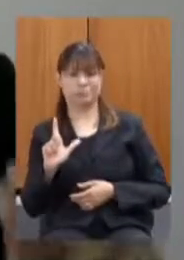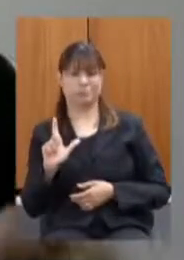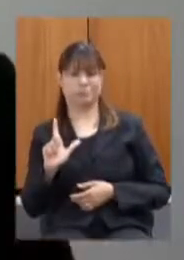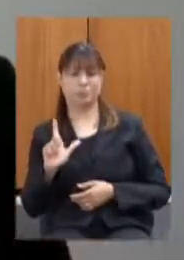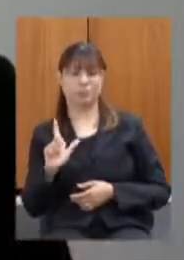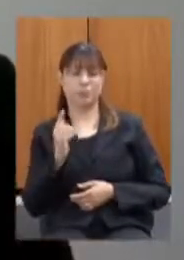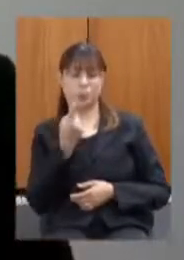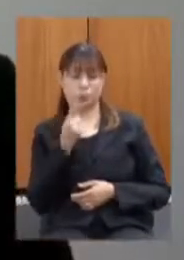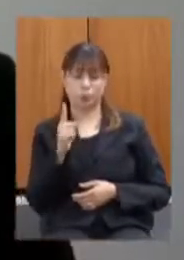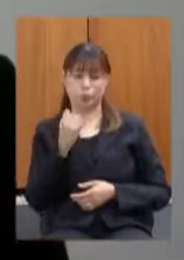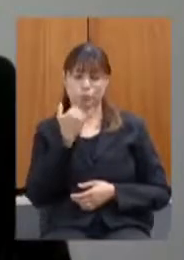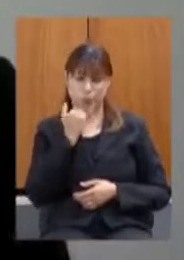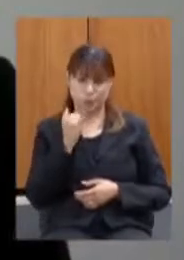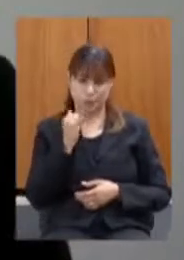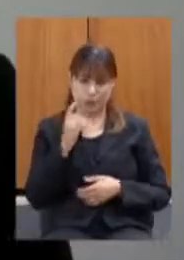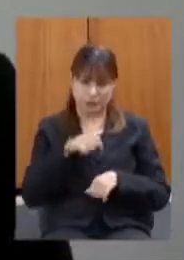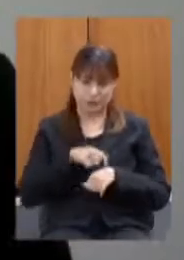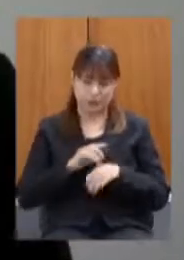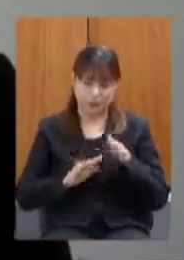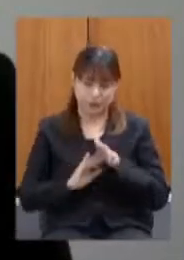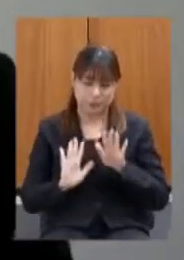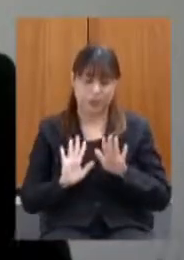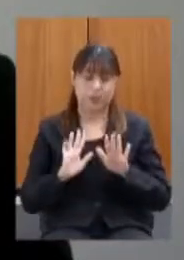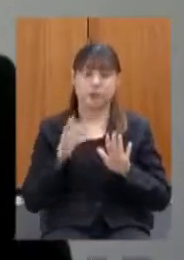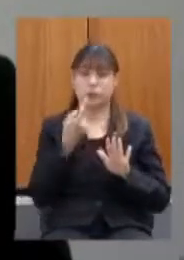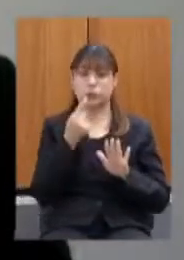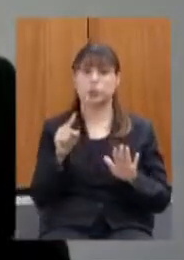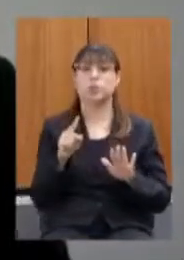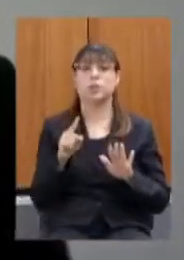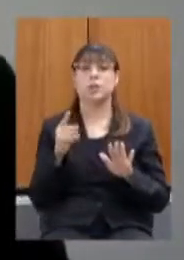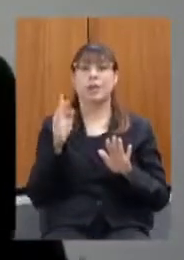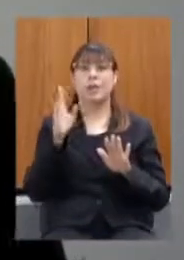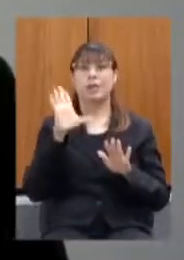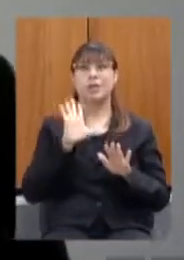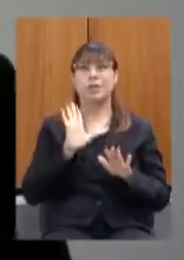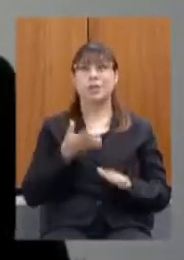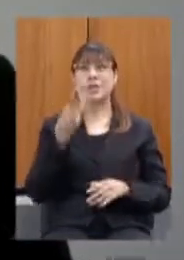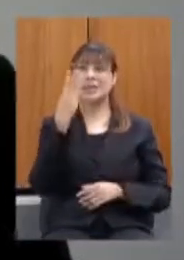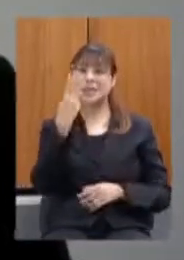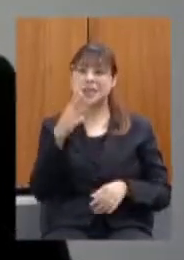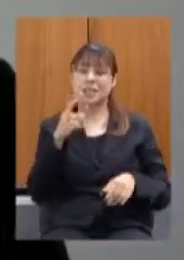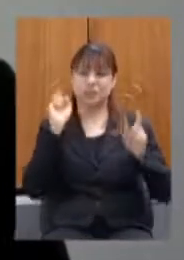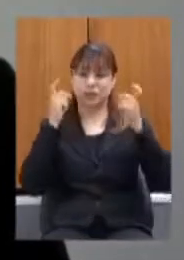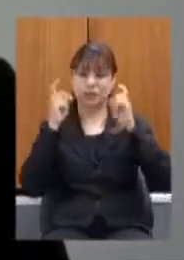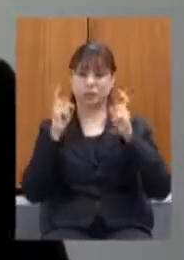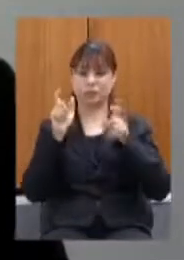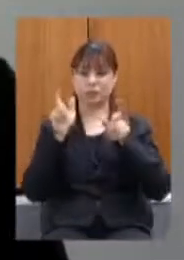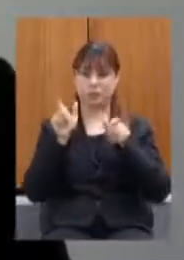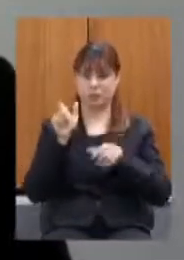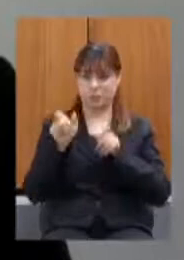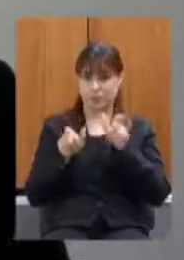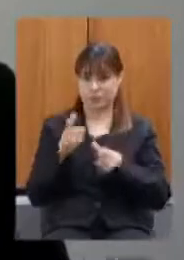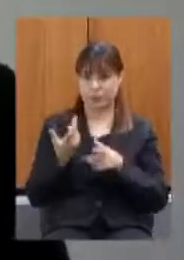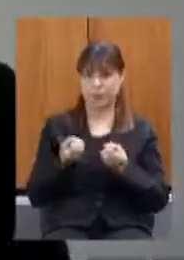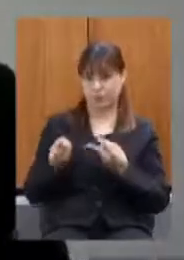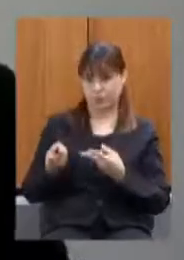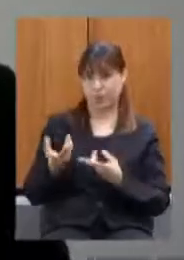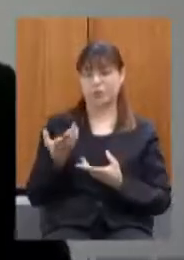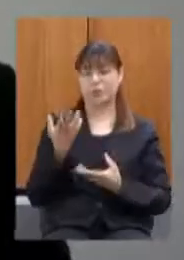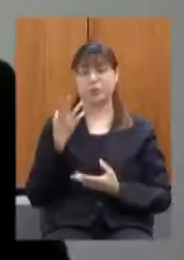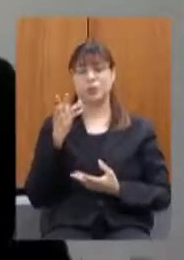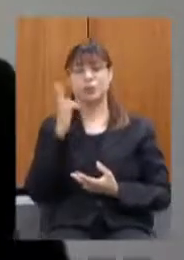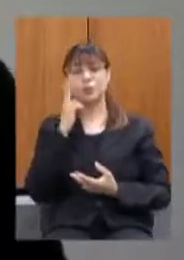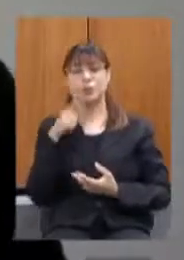perdão só por causa do tempo por último isso foi como nós tivemos três reuniões com os distribuidores de vinho três apresentamos a